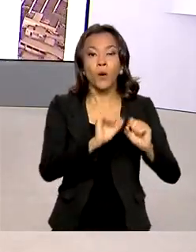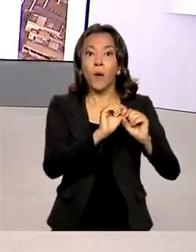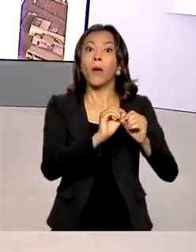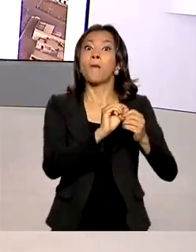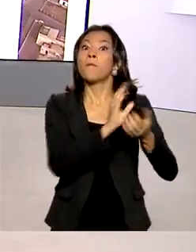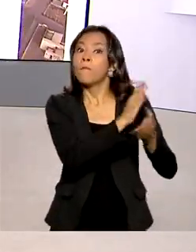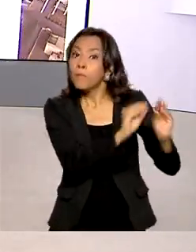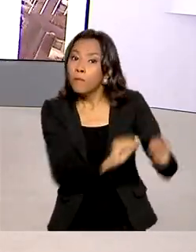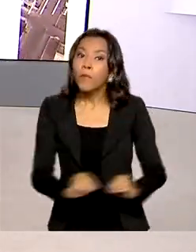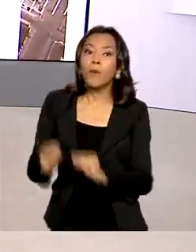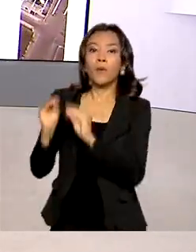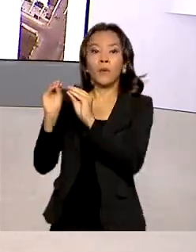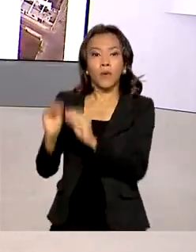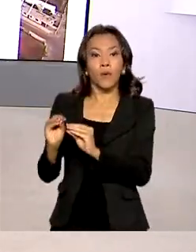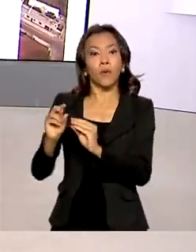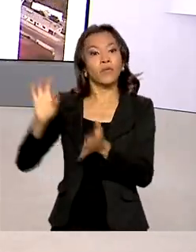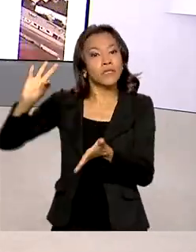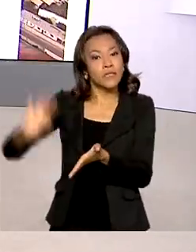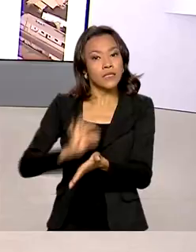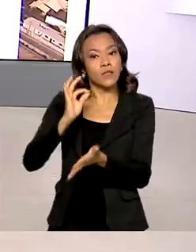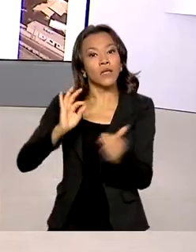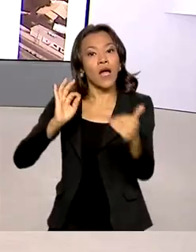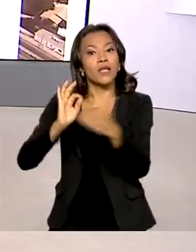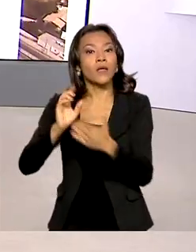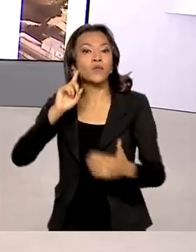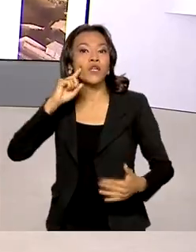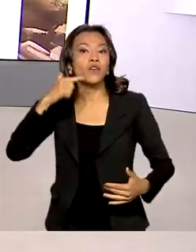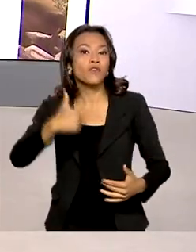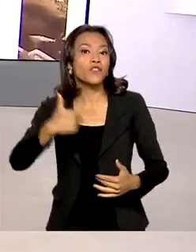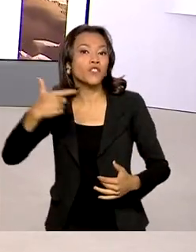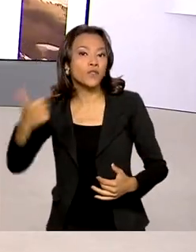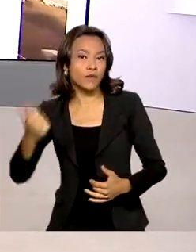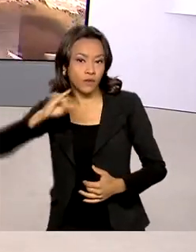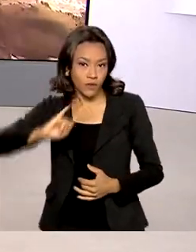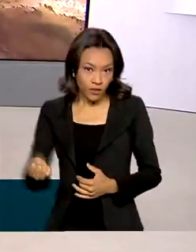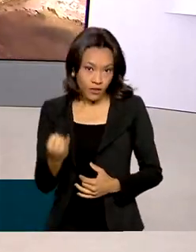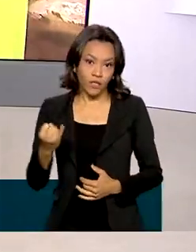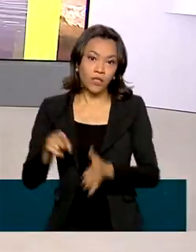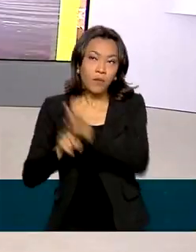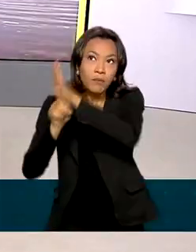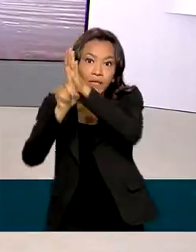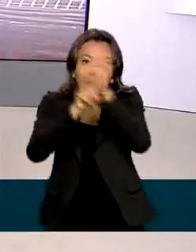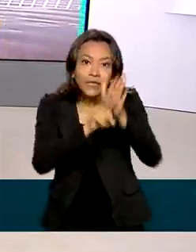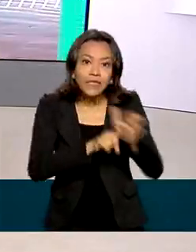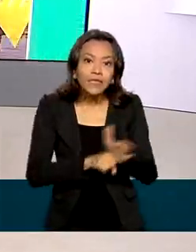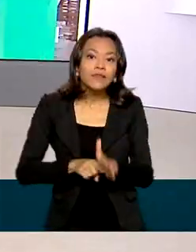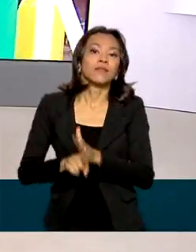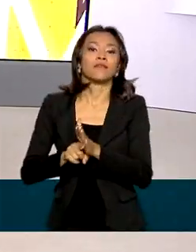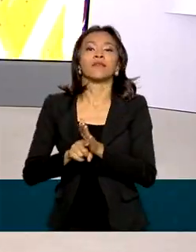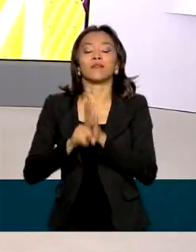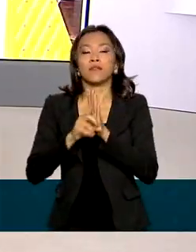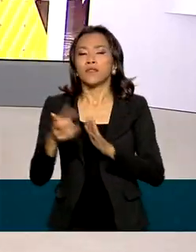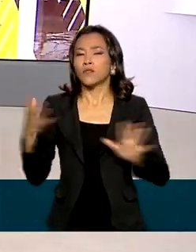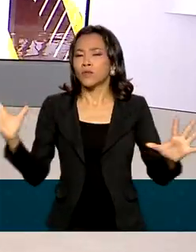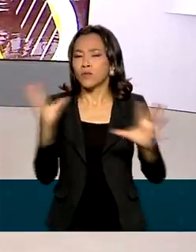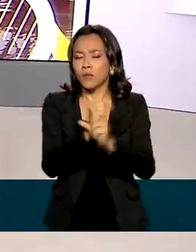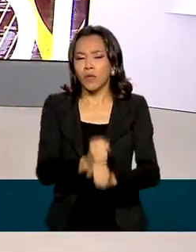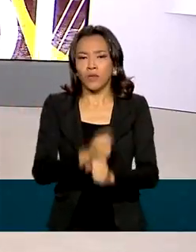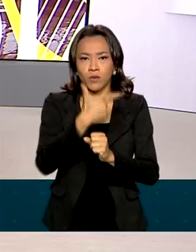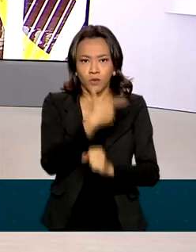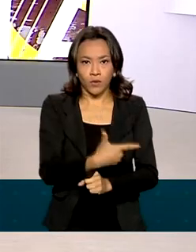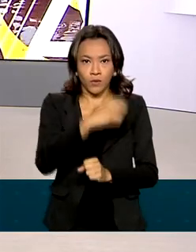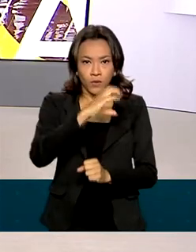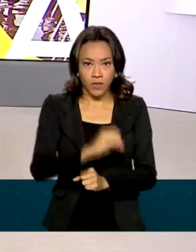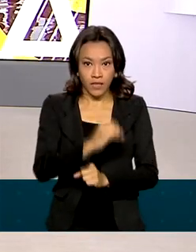inscrições até 21 de janeiro para o processo seletivo do Censo 2022. No total, são 206